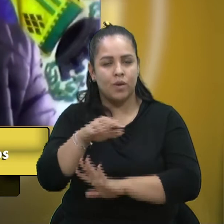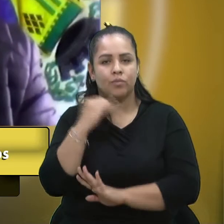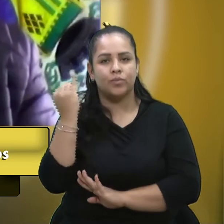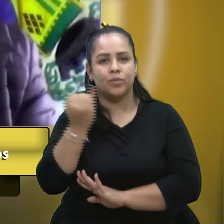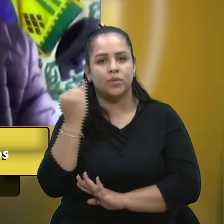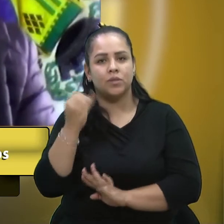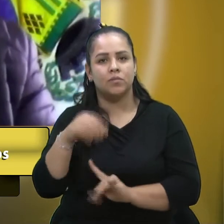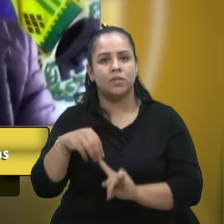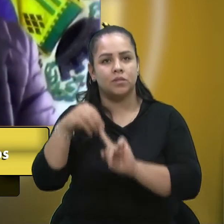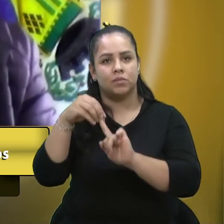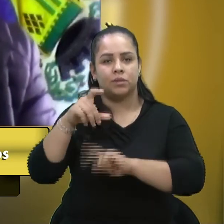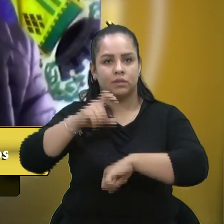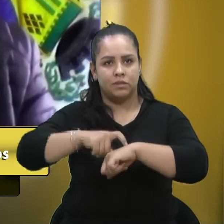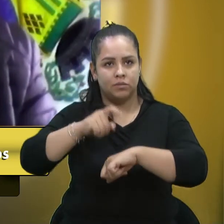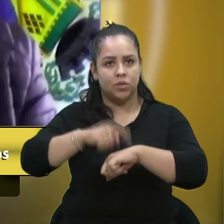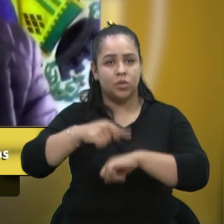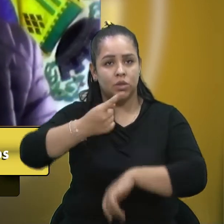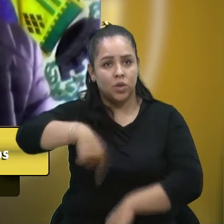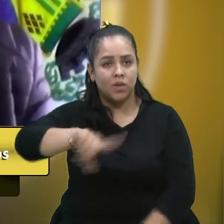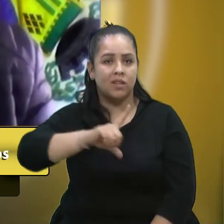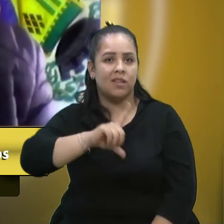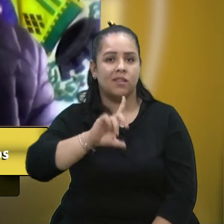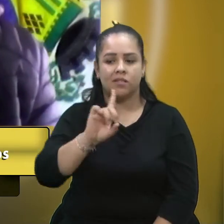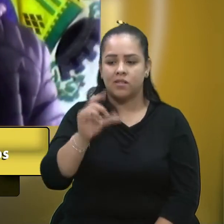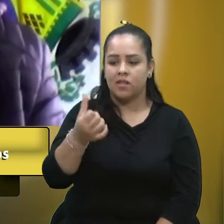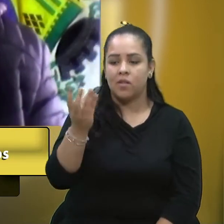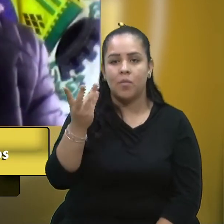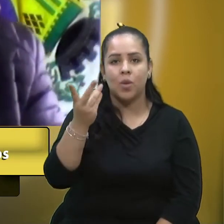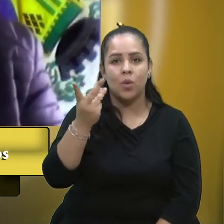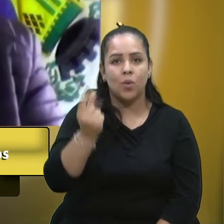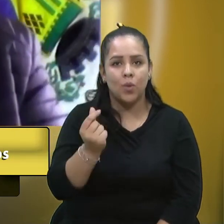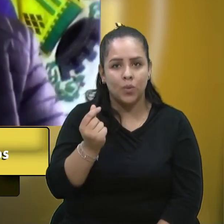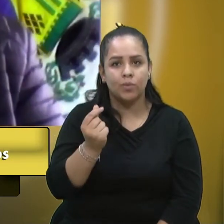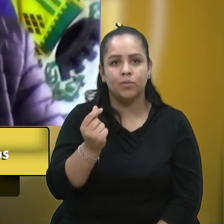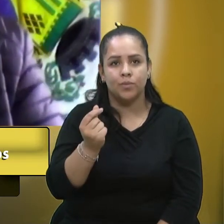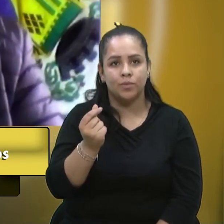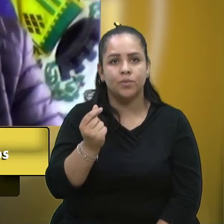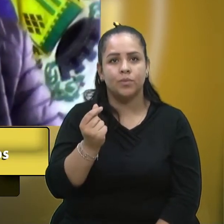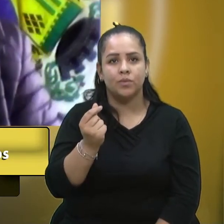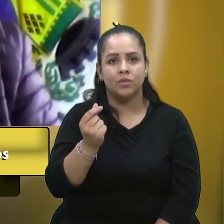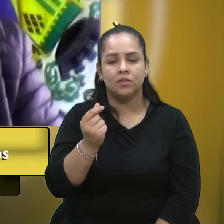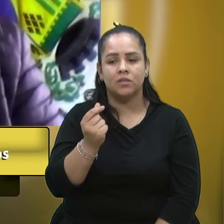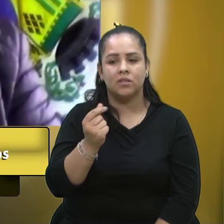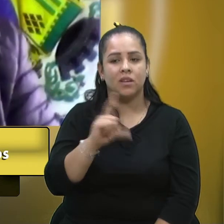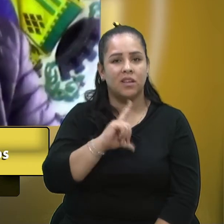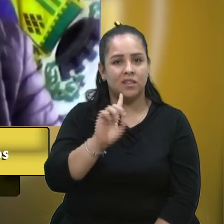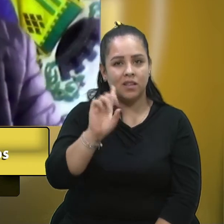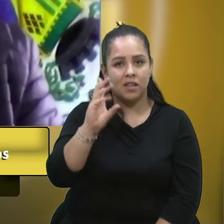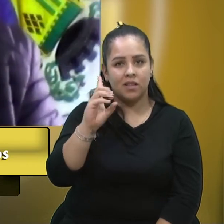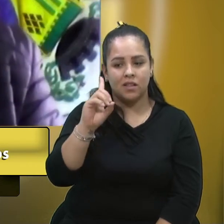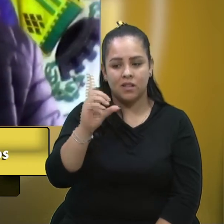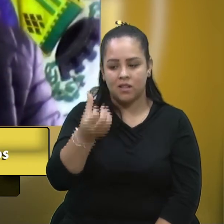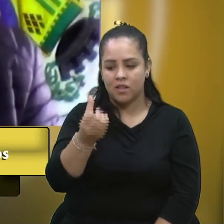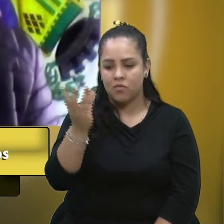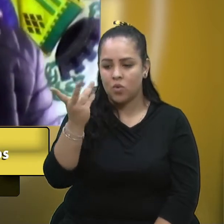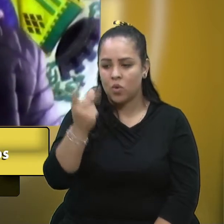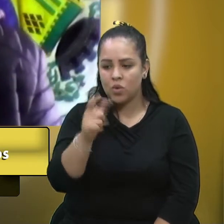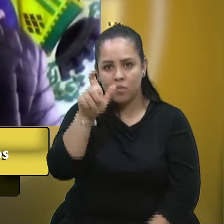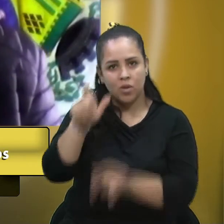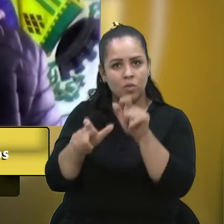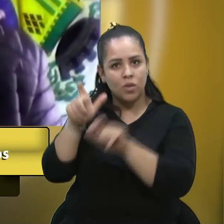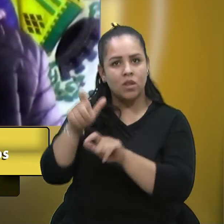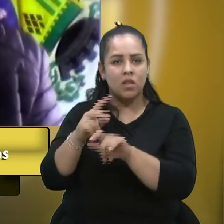momento, que nós tínhamos 16 milhões de pessoas que, infelizmente, não puderam cumprir